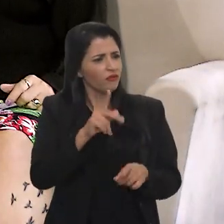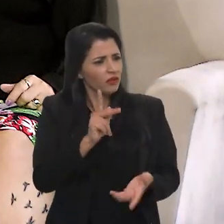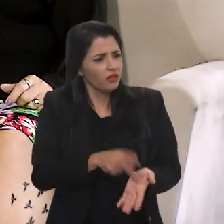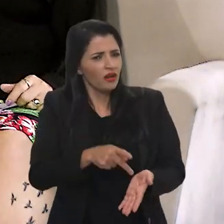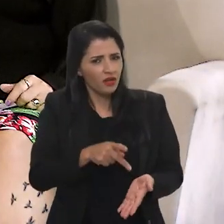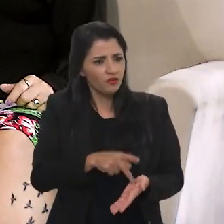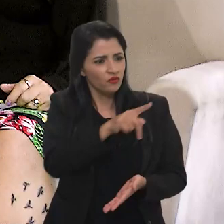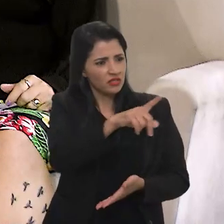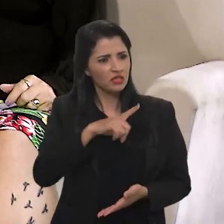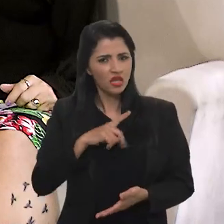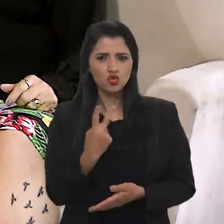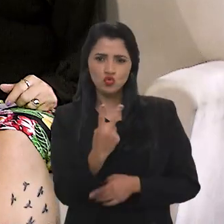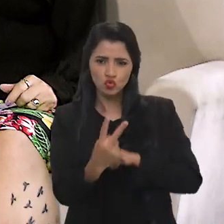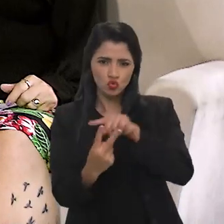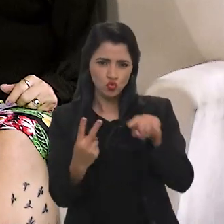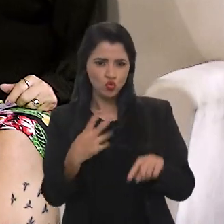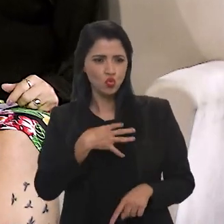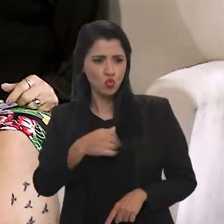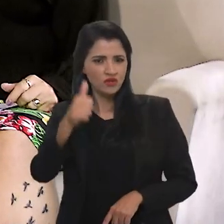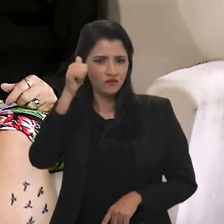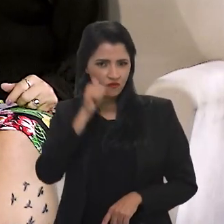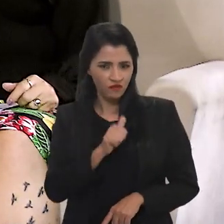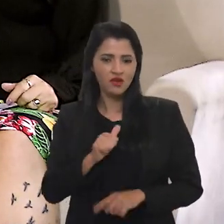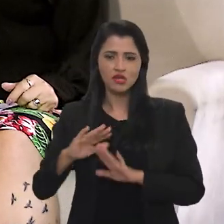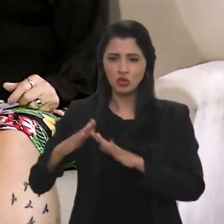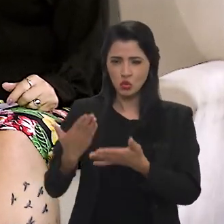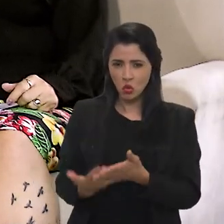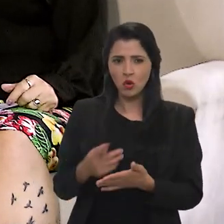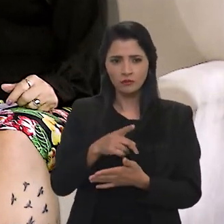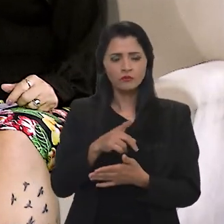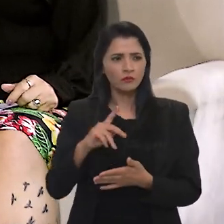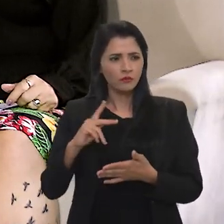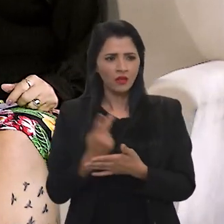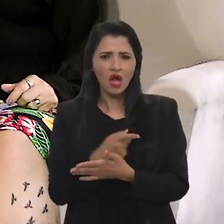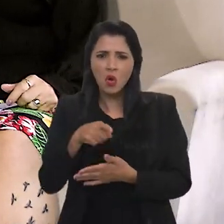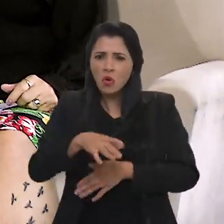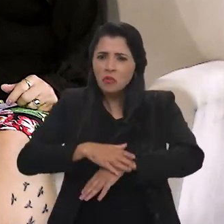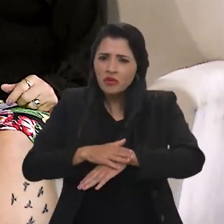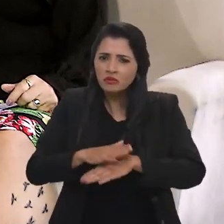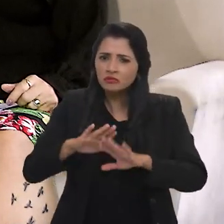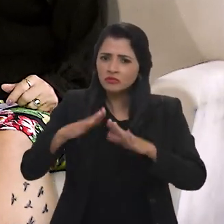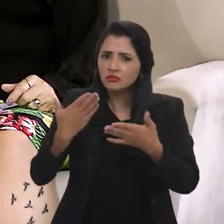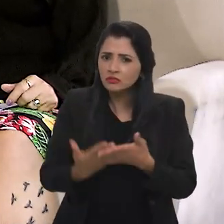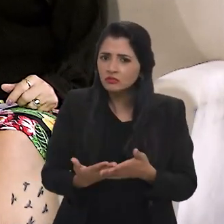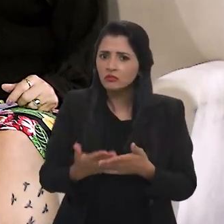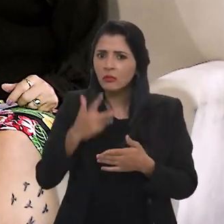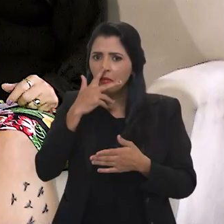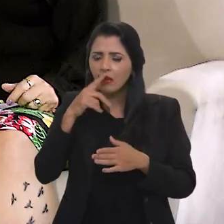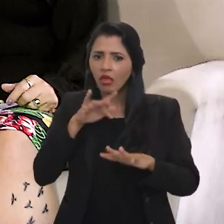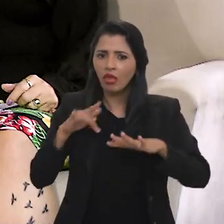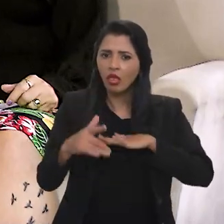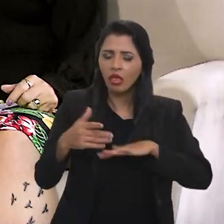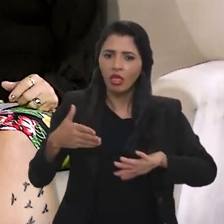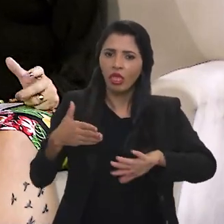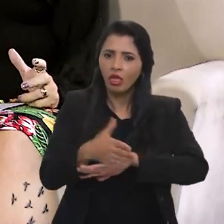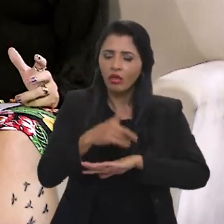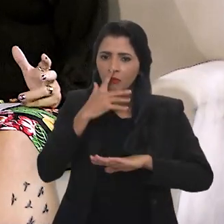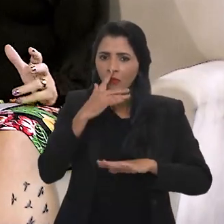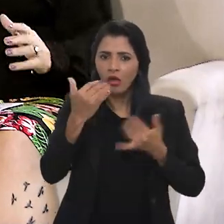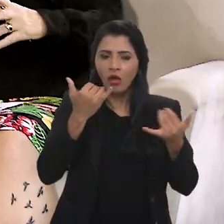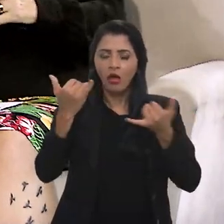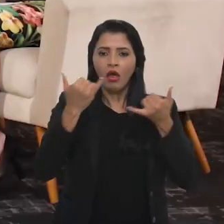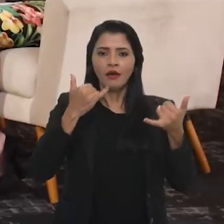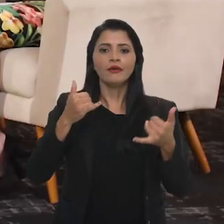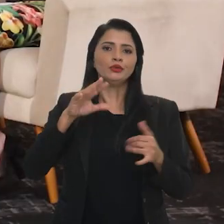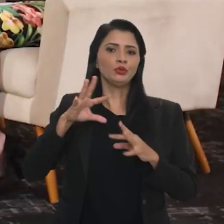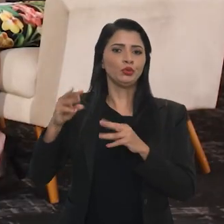que você tem duas filhas, uma delas em idade escolar, e a questão das escolas, chegou um momento ali que as redes sociais, elas